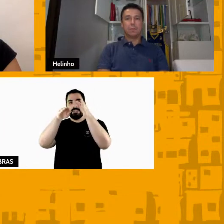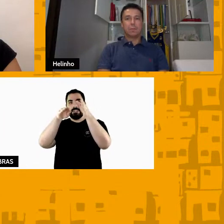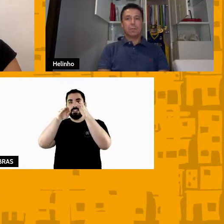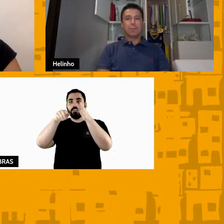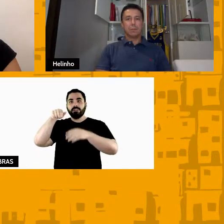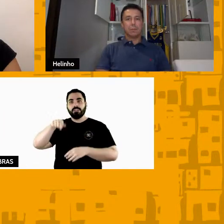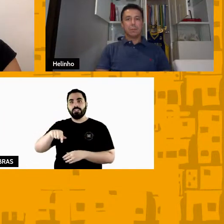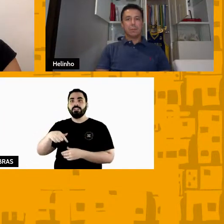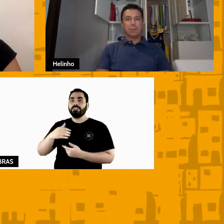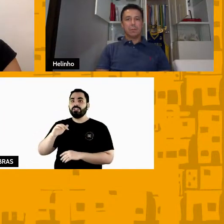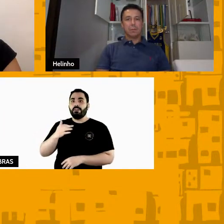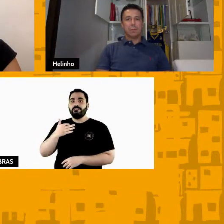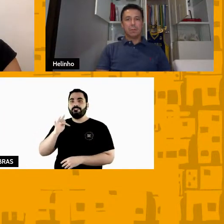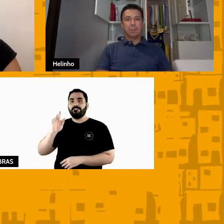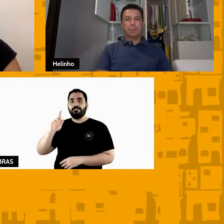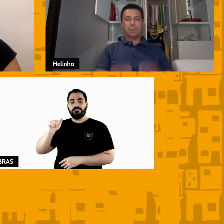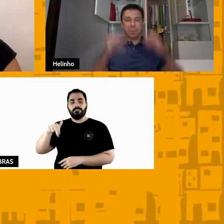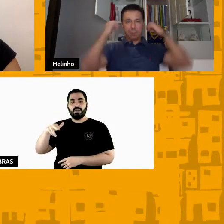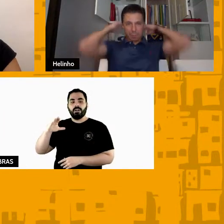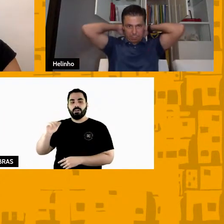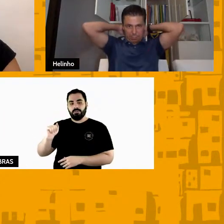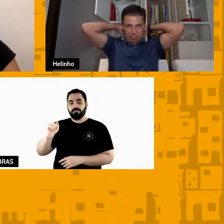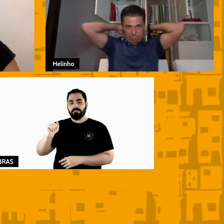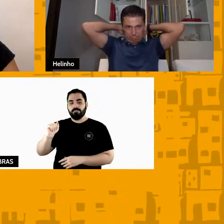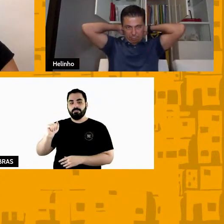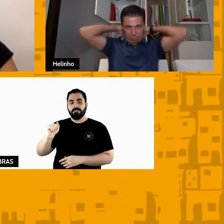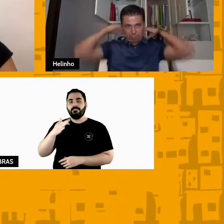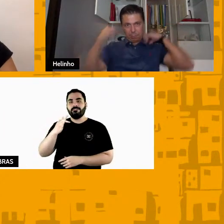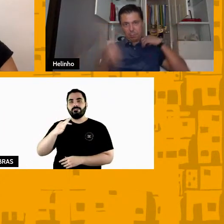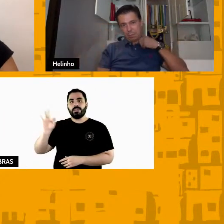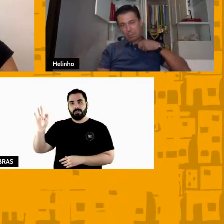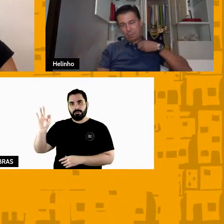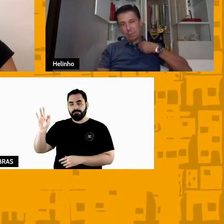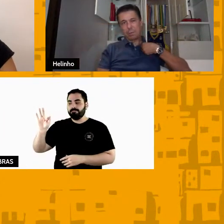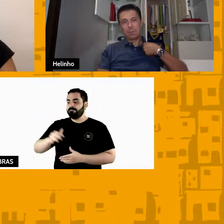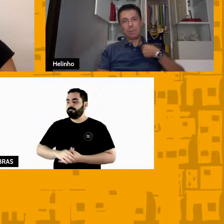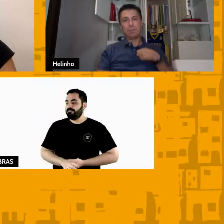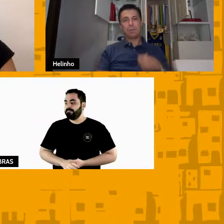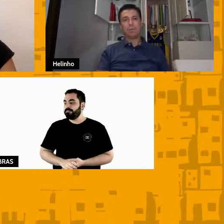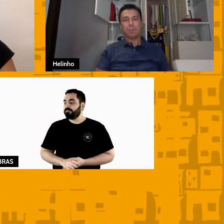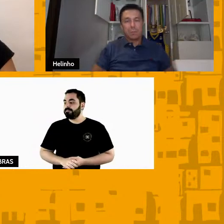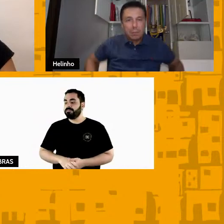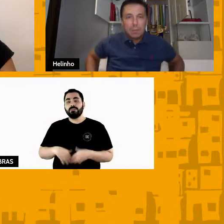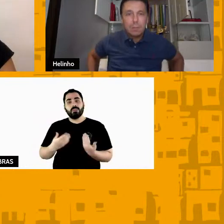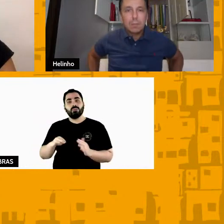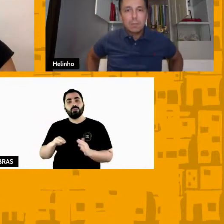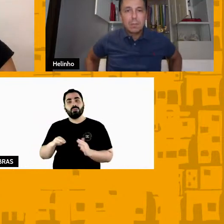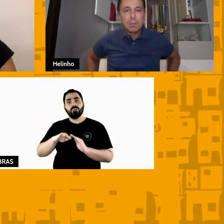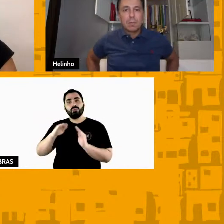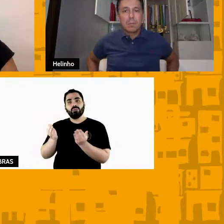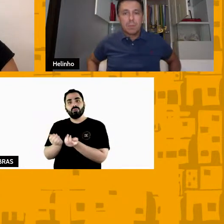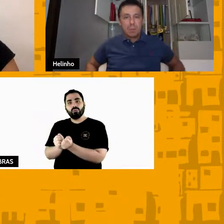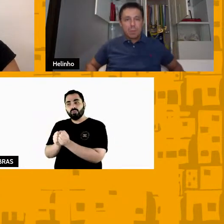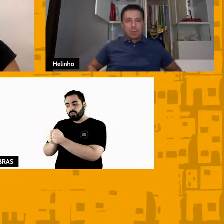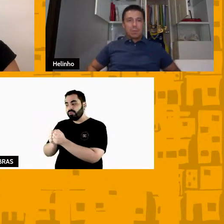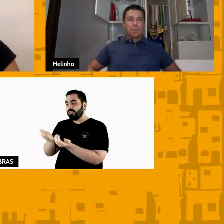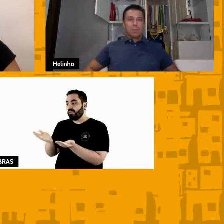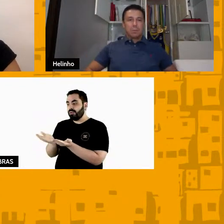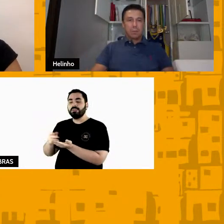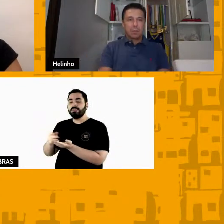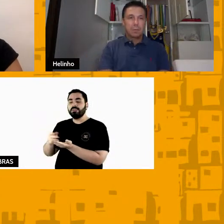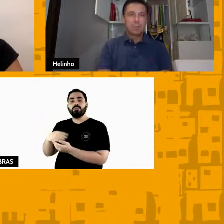estamos todos juntos, muito obrigado aos nossos convidados, a nossa convidada, por aceitarem esse